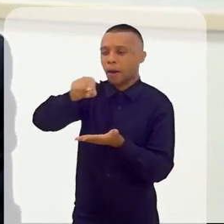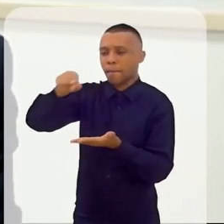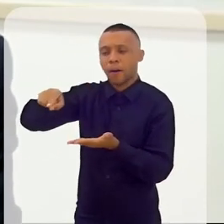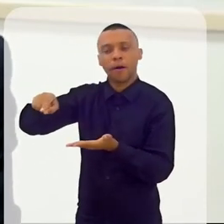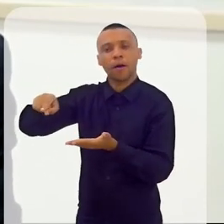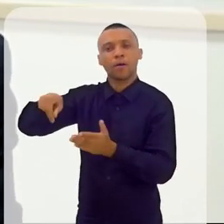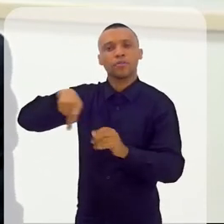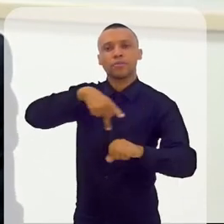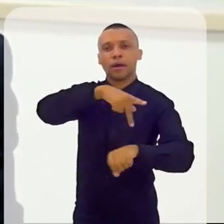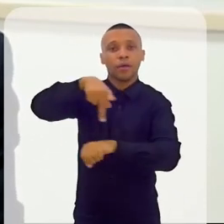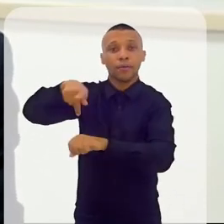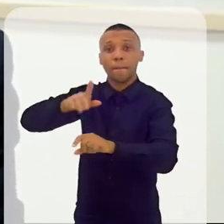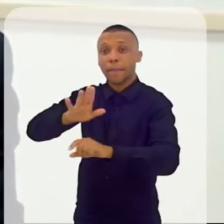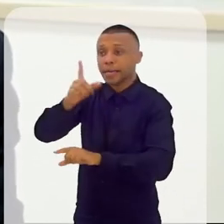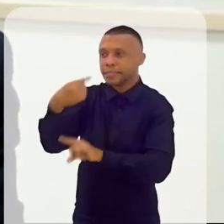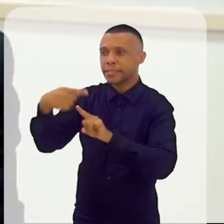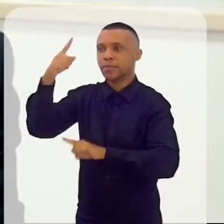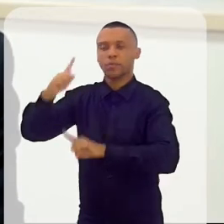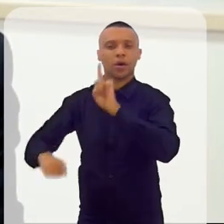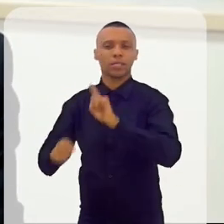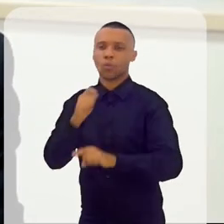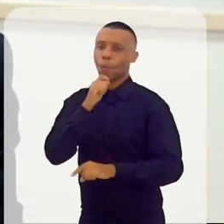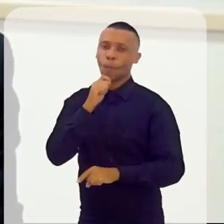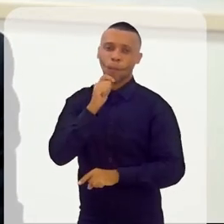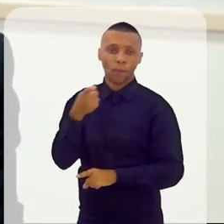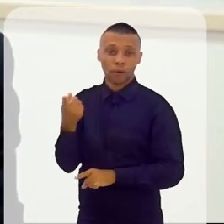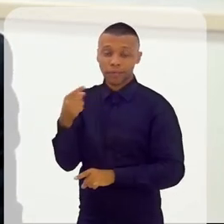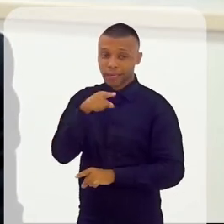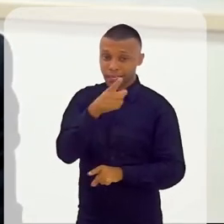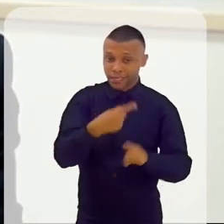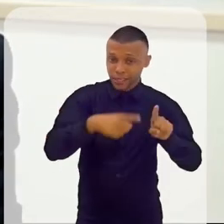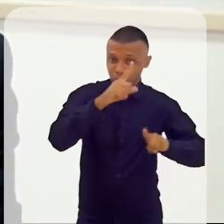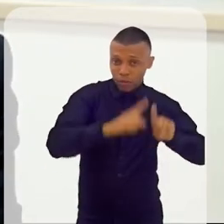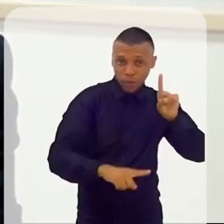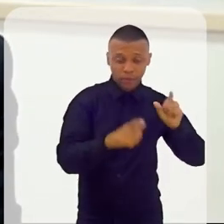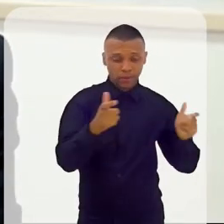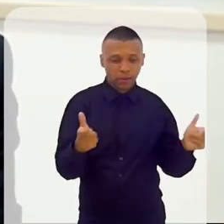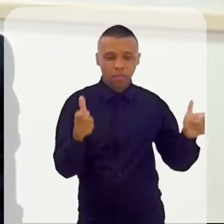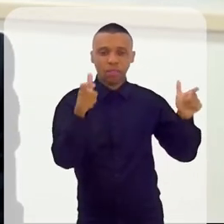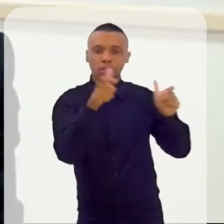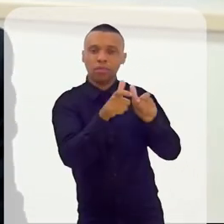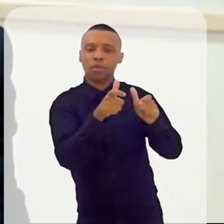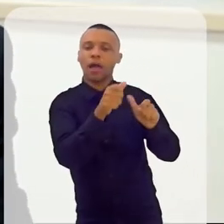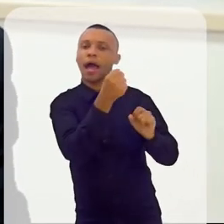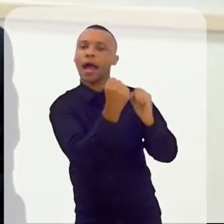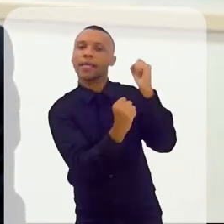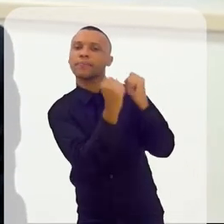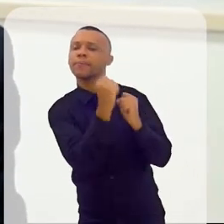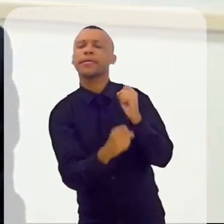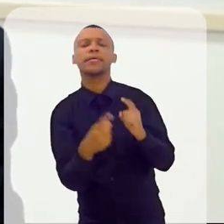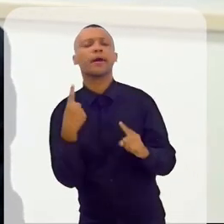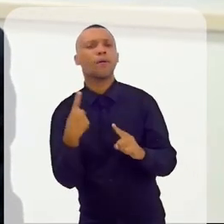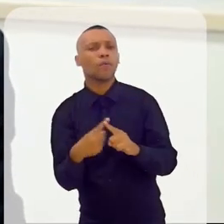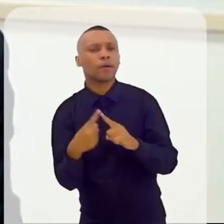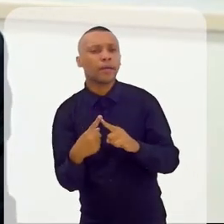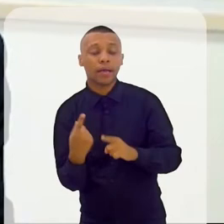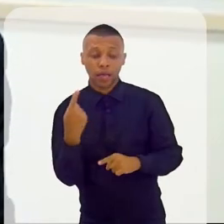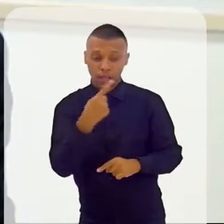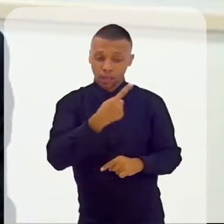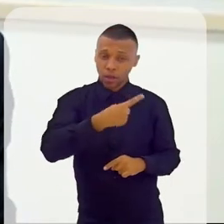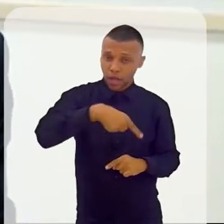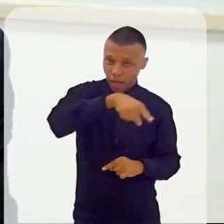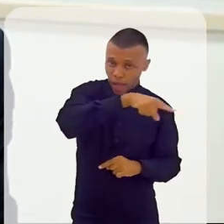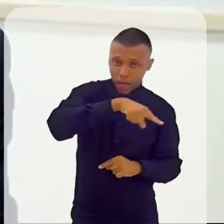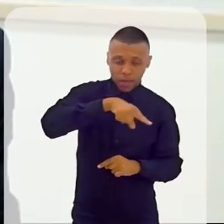não transformam. Quem transforma são as micro e pequenas empresas. Sabe por quê? Porque elas, as micro e pequenas